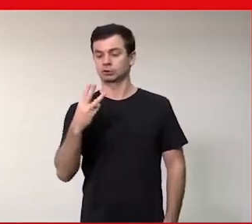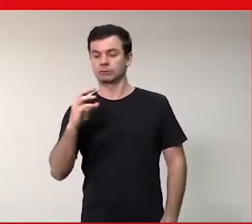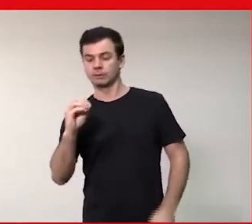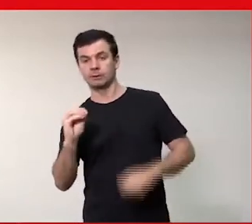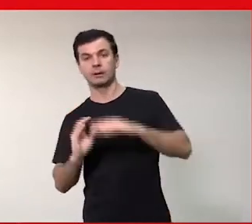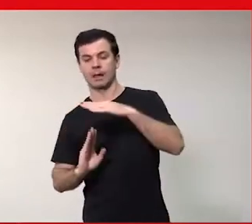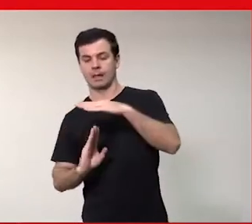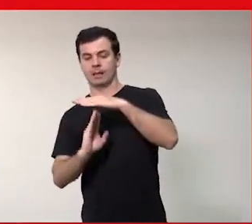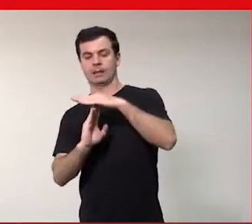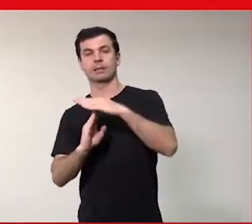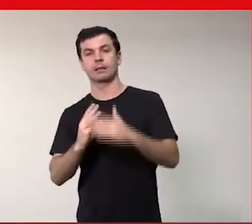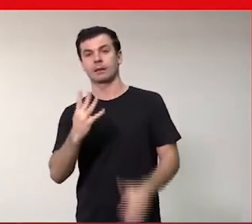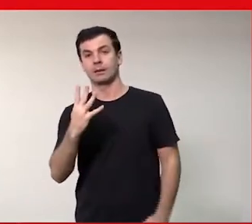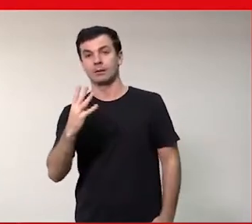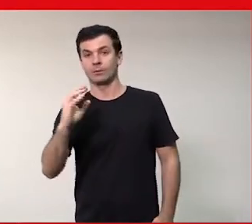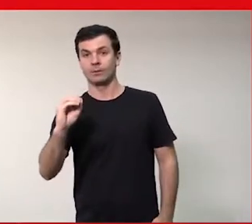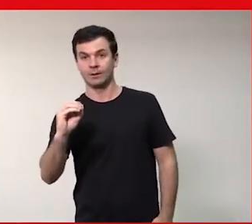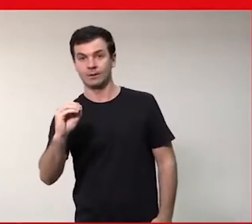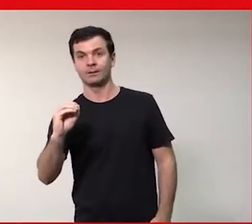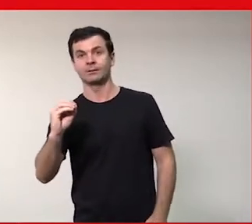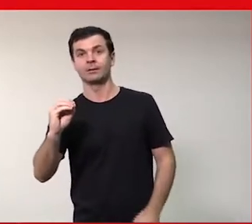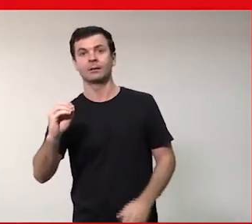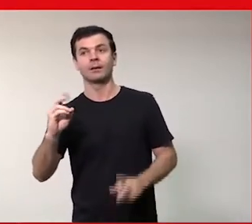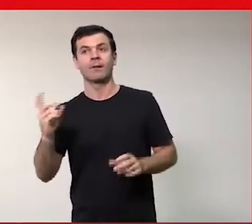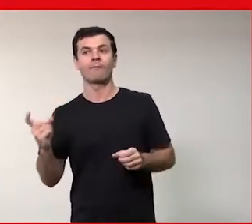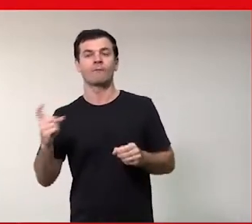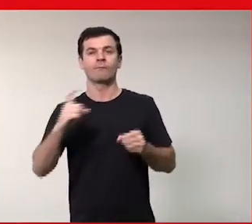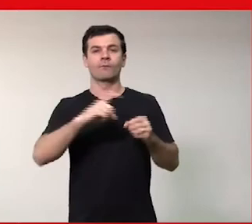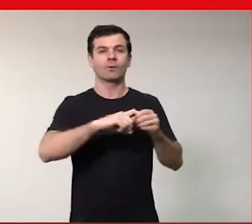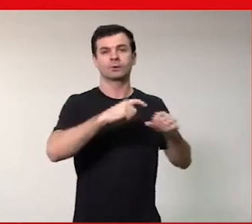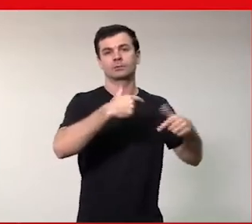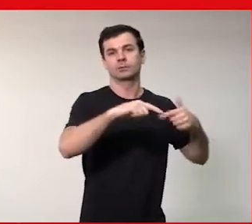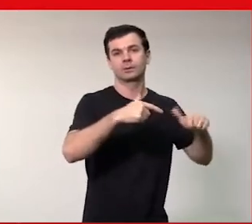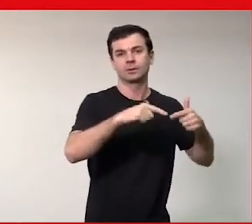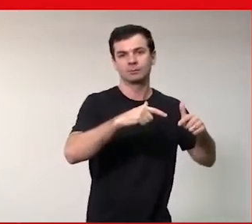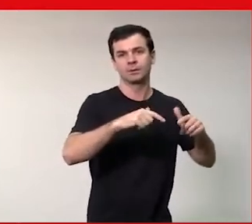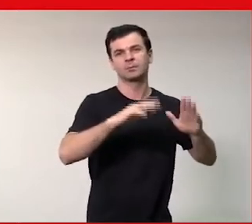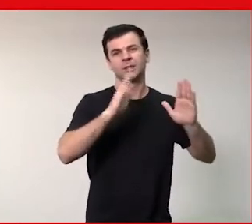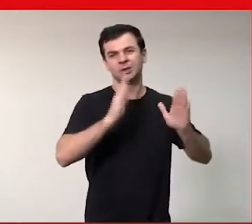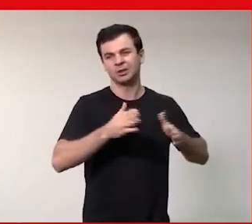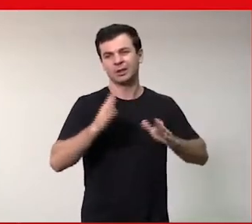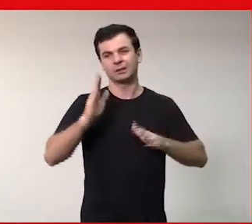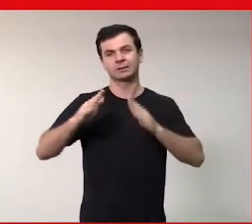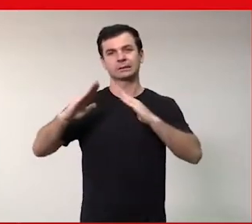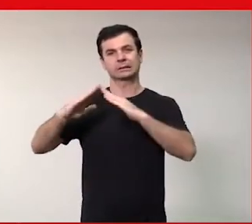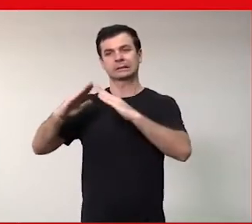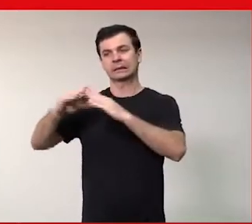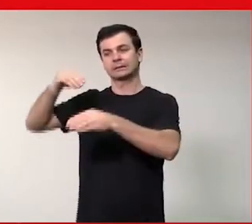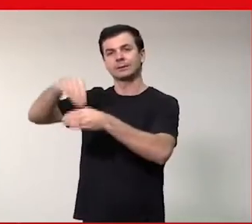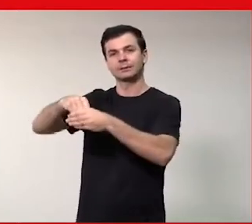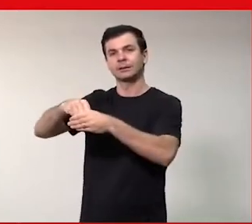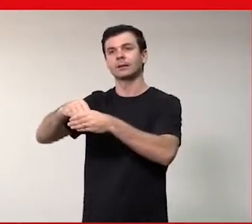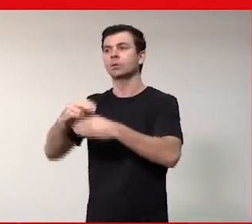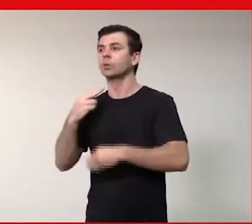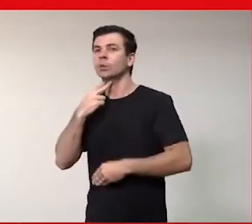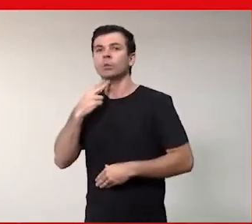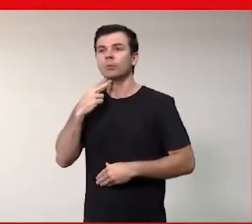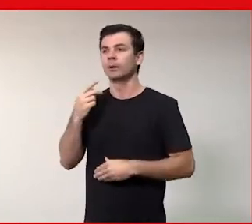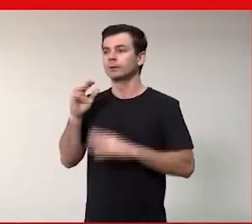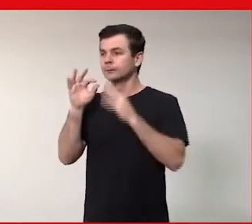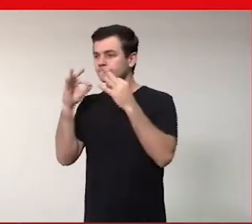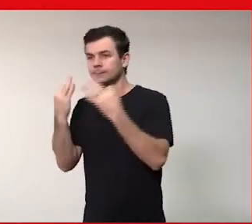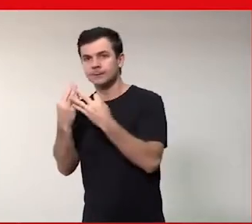ao trabalho. Quando você já tem um volume de trabalho em casa, uma outra complexidade familiar